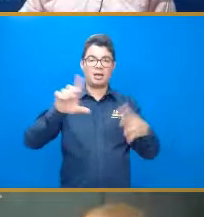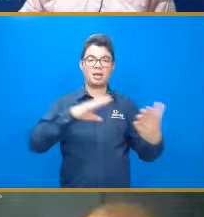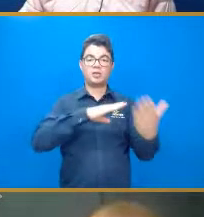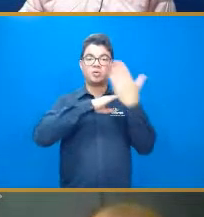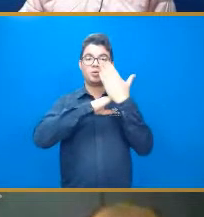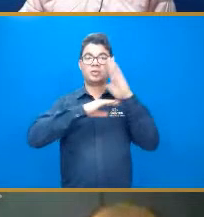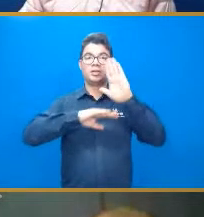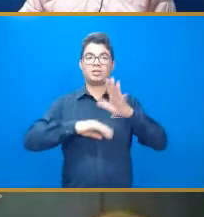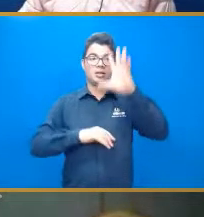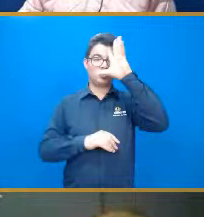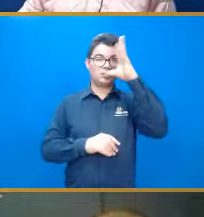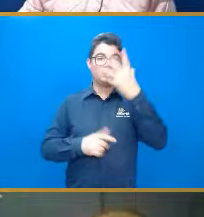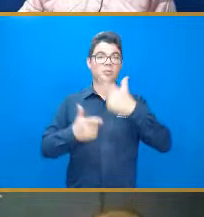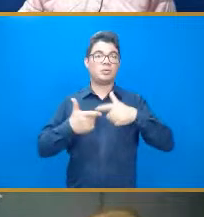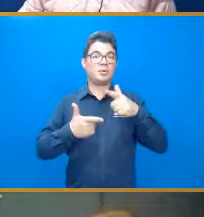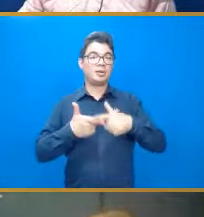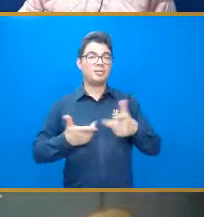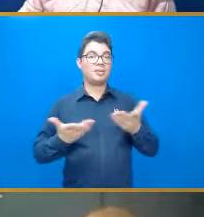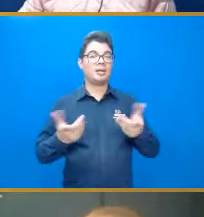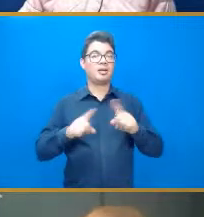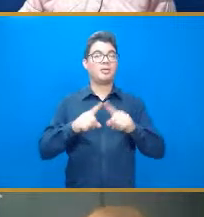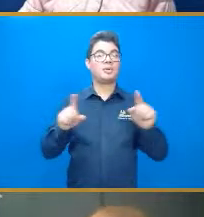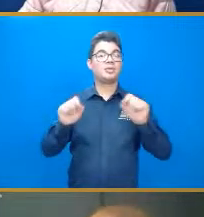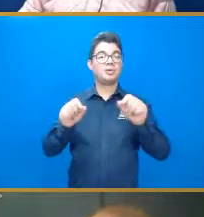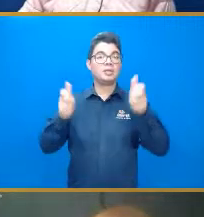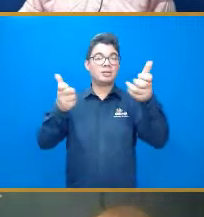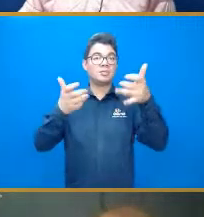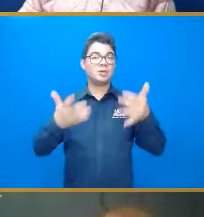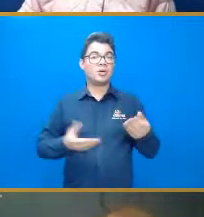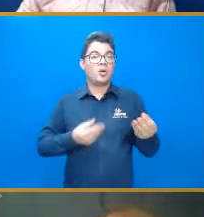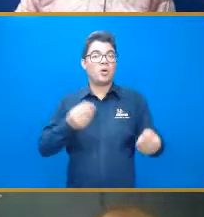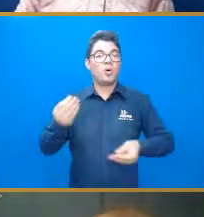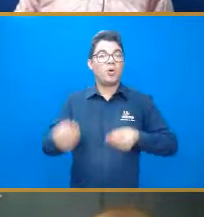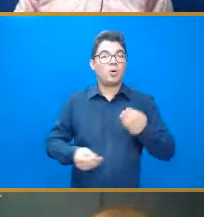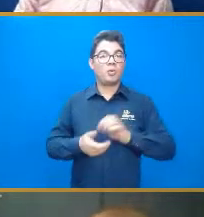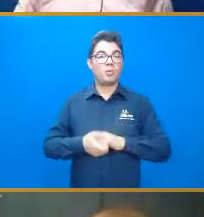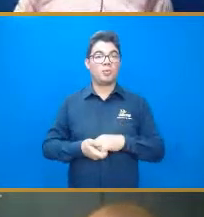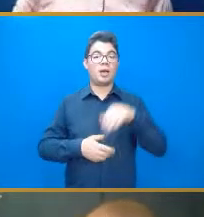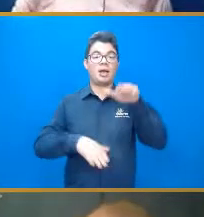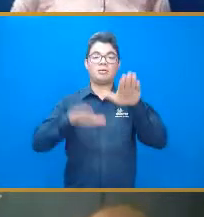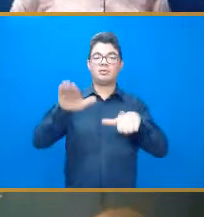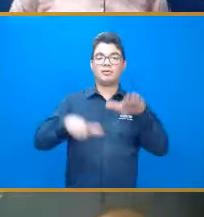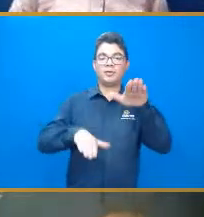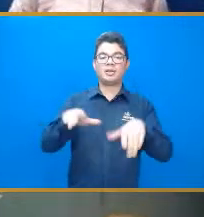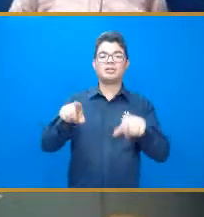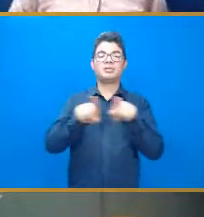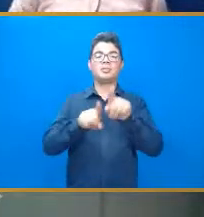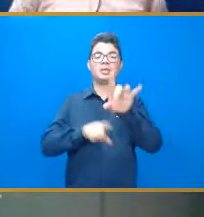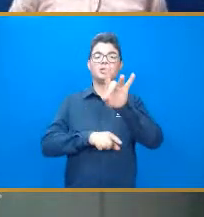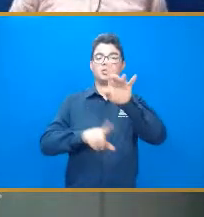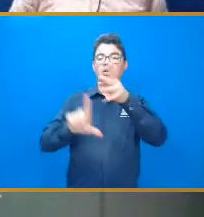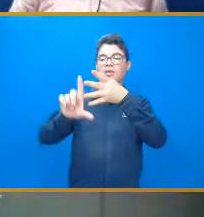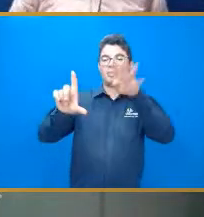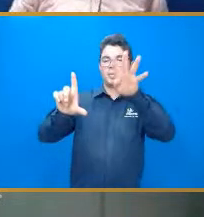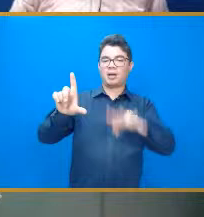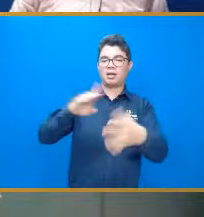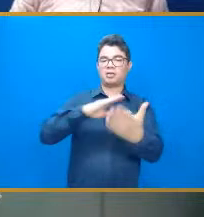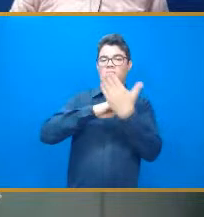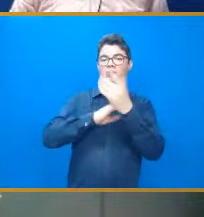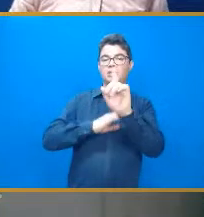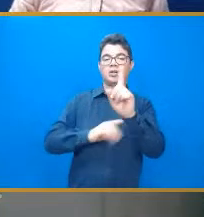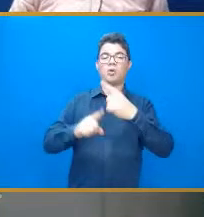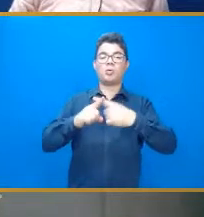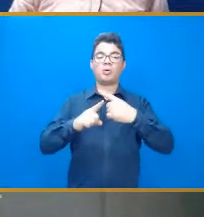resolução dos problemas, mas é que nem o Rafael falou, às vezes, só a tabela também não é suficiente, porque, às o problema é